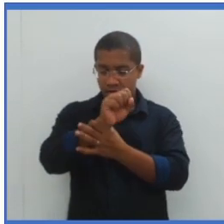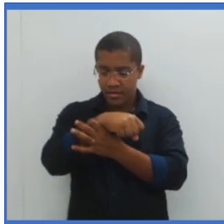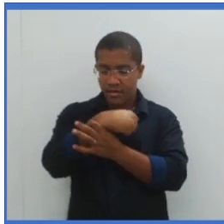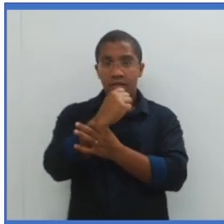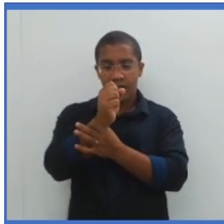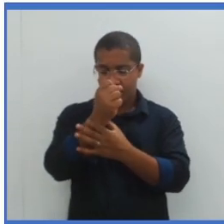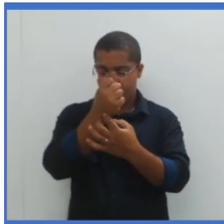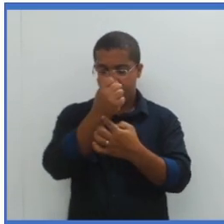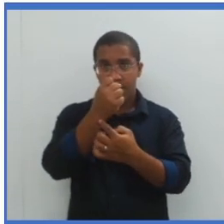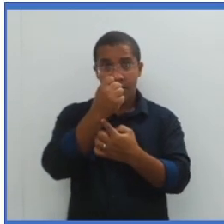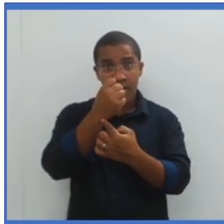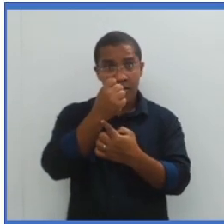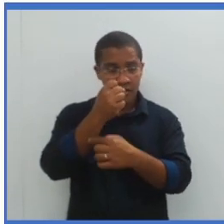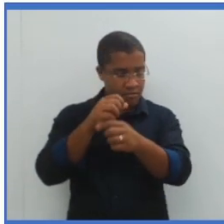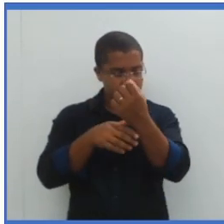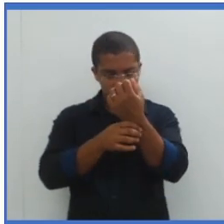Então,